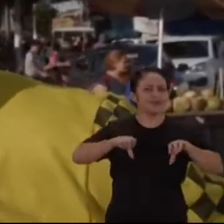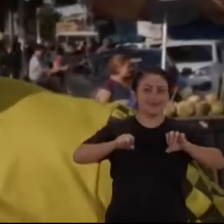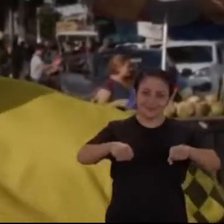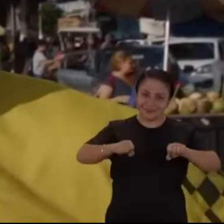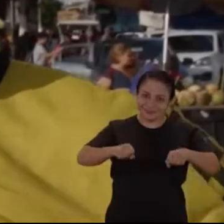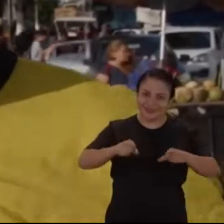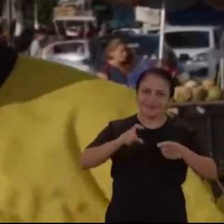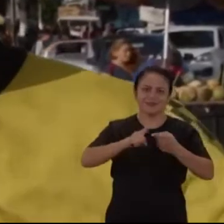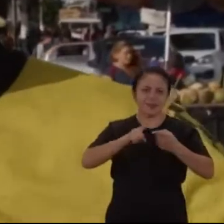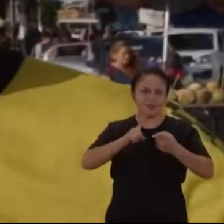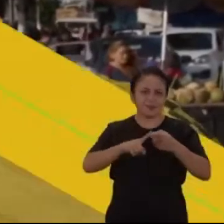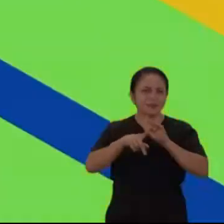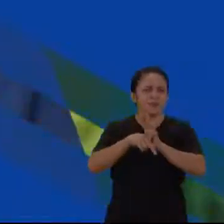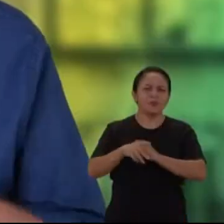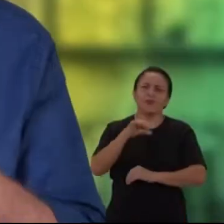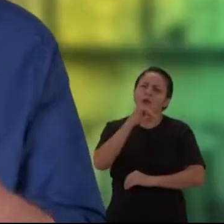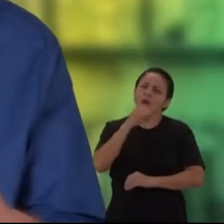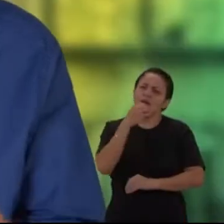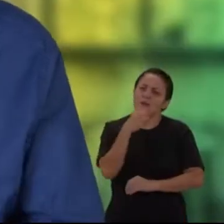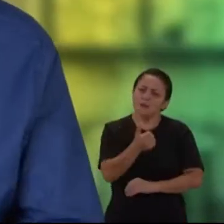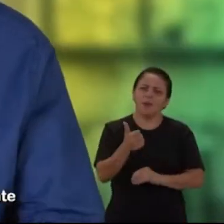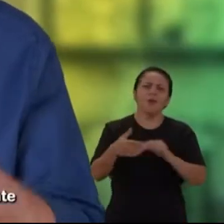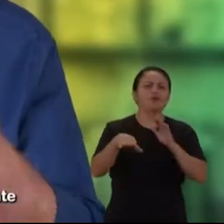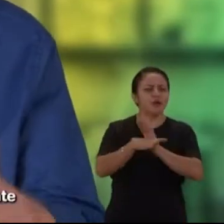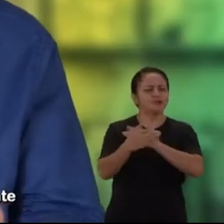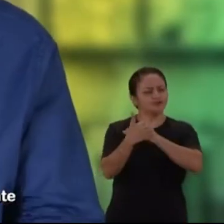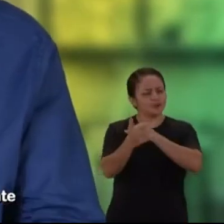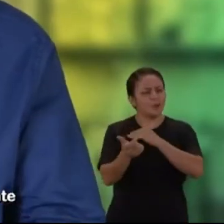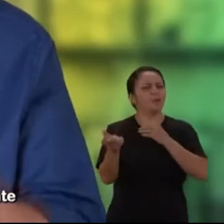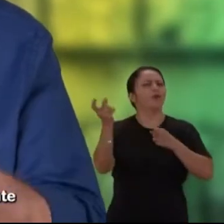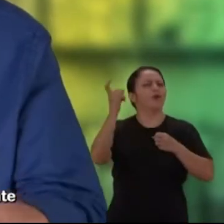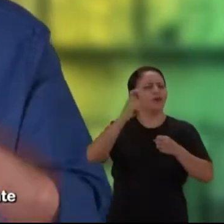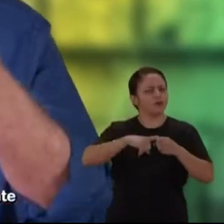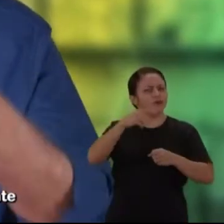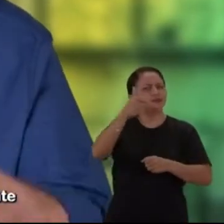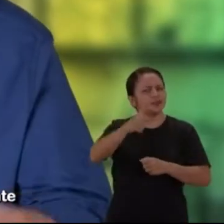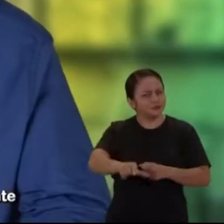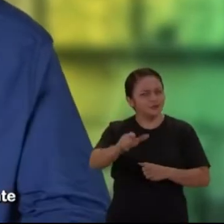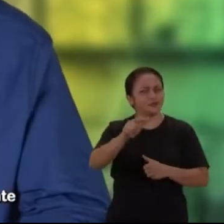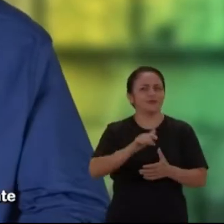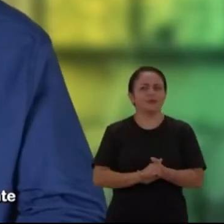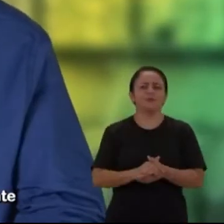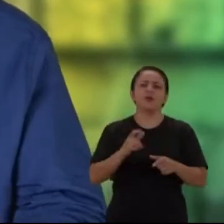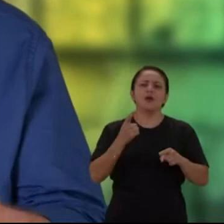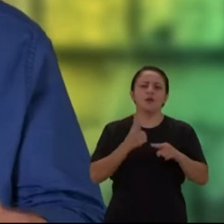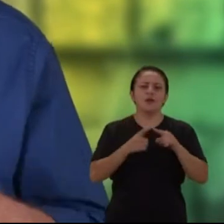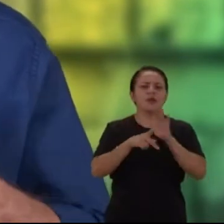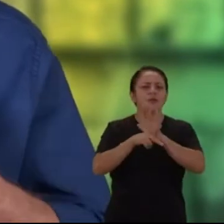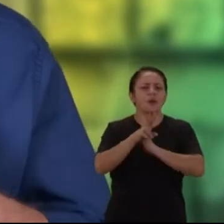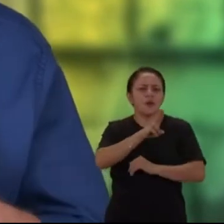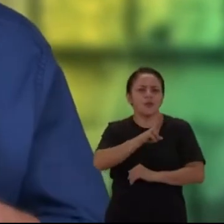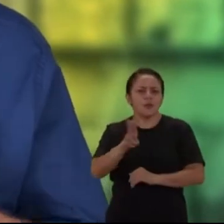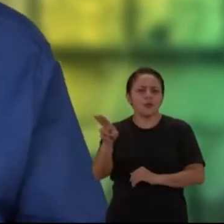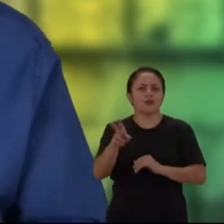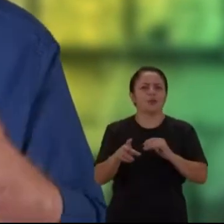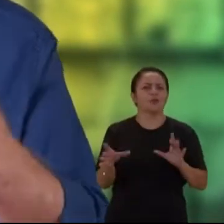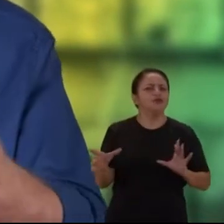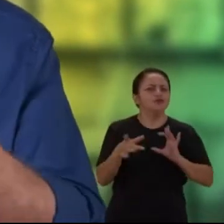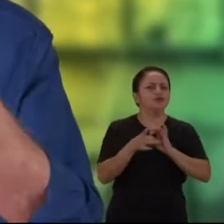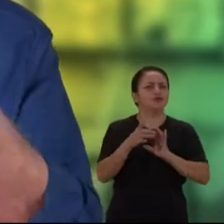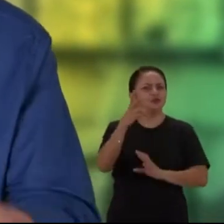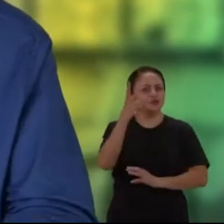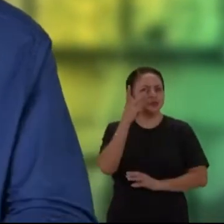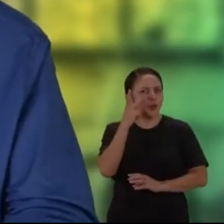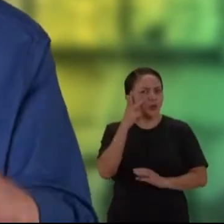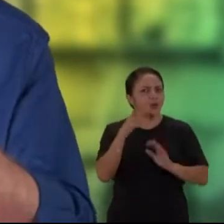Senador dos mototaxistas, ele tem que voltar. Olá pessoal, o Pará chamou e eu estou aqui novamente, oferecendo meu nome para